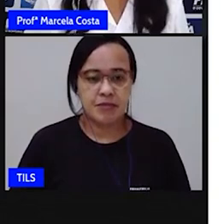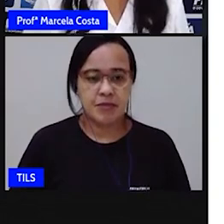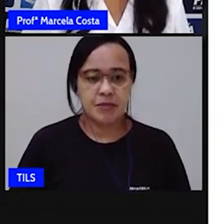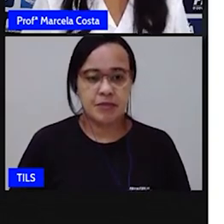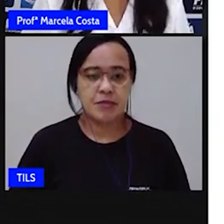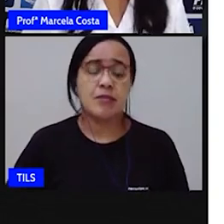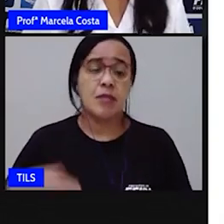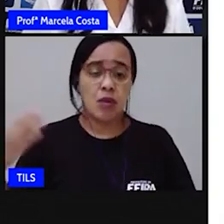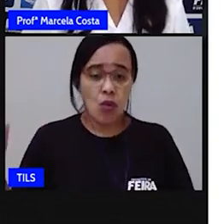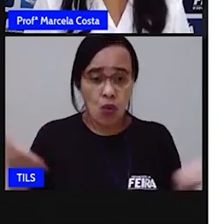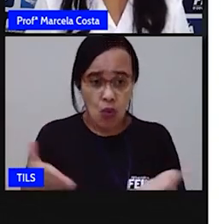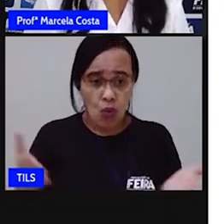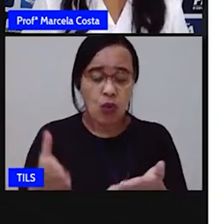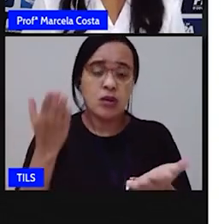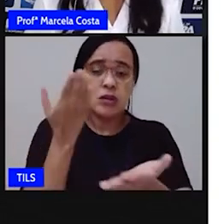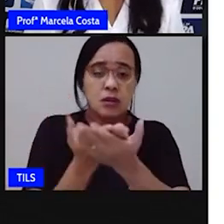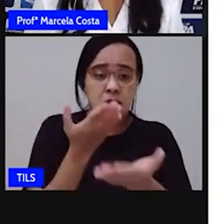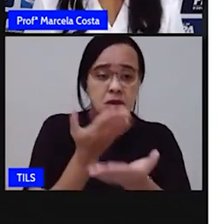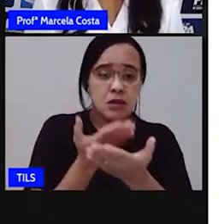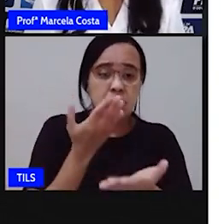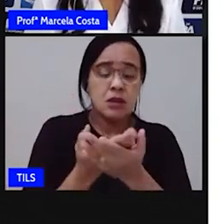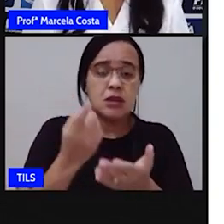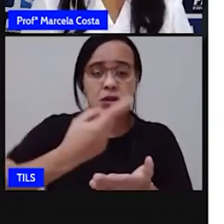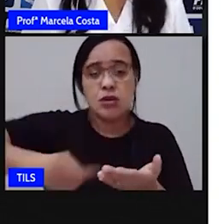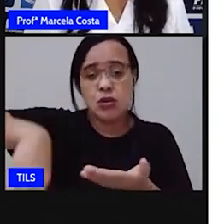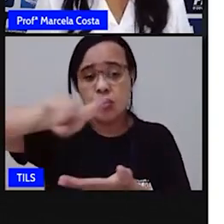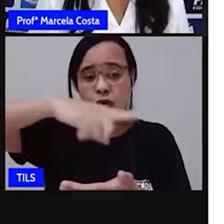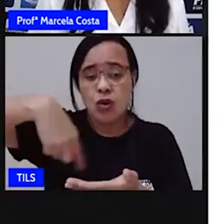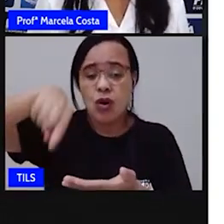Na aula de hoje, a gente aprendeu.